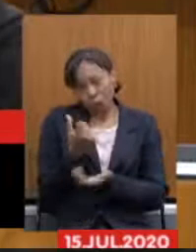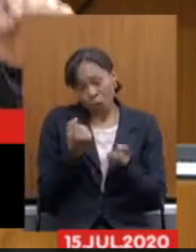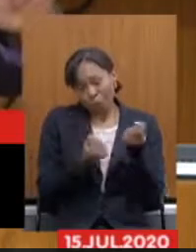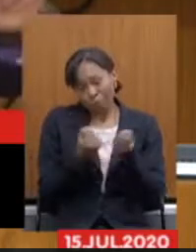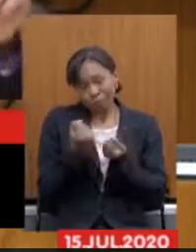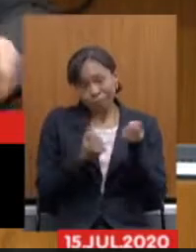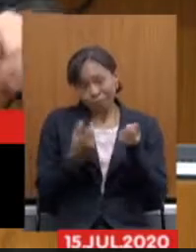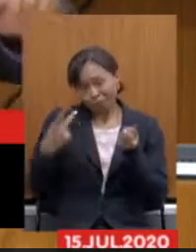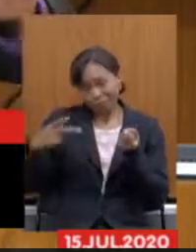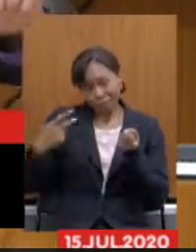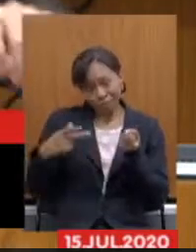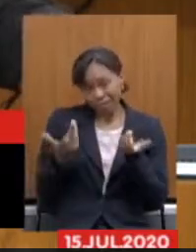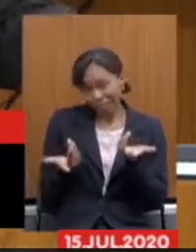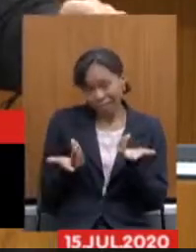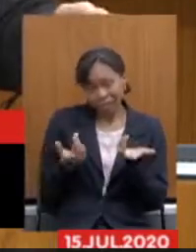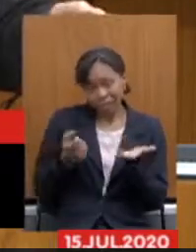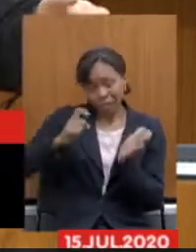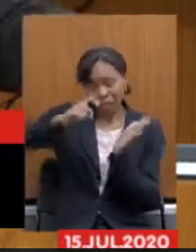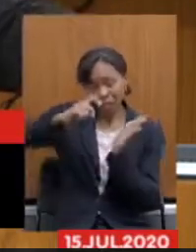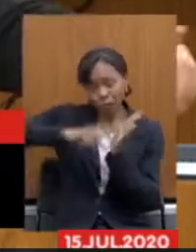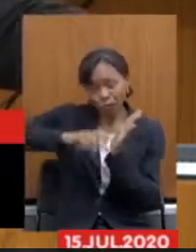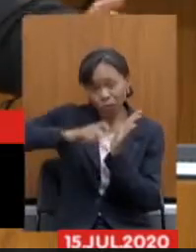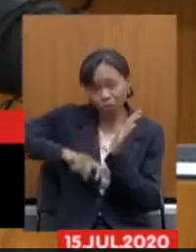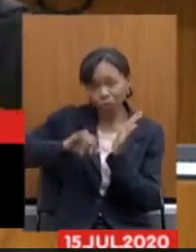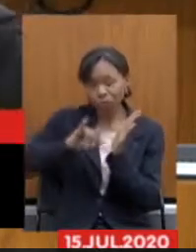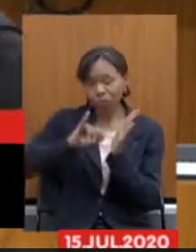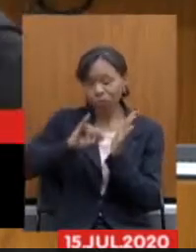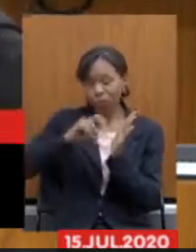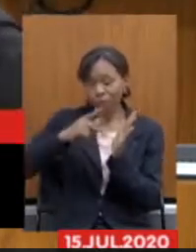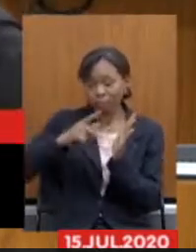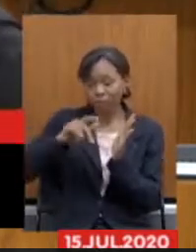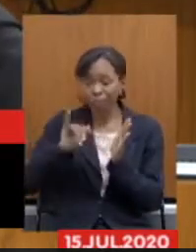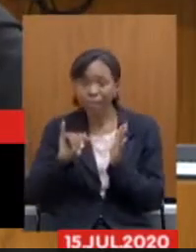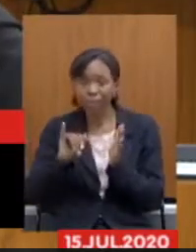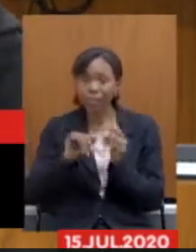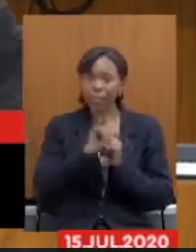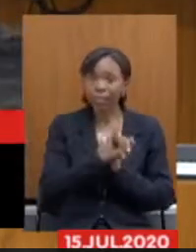sem a tributação de IPI e de ICMS.